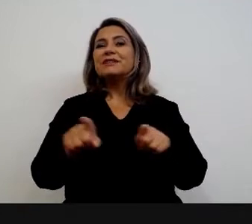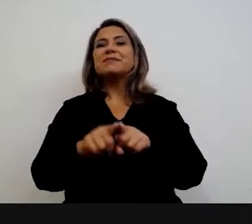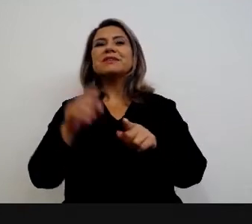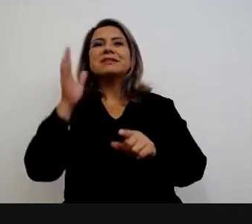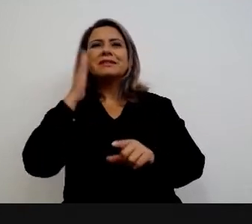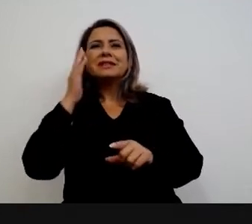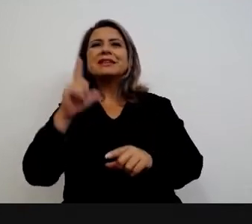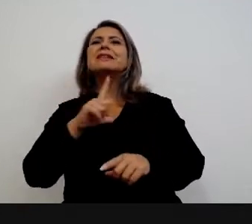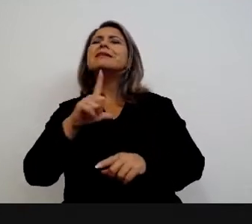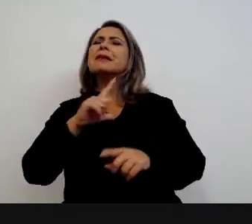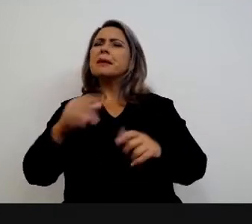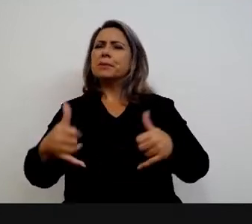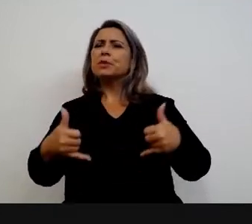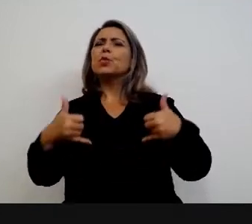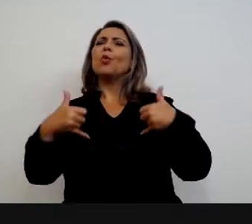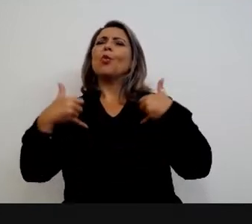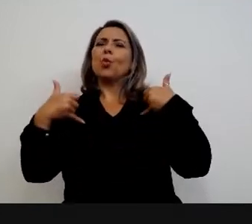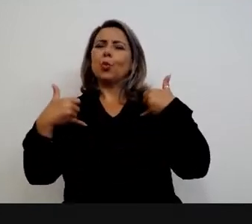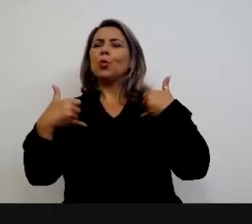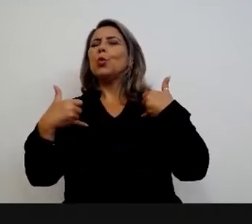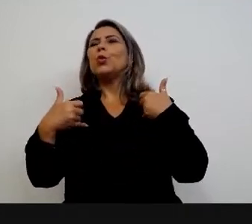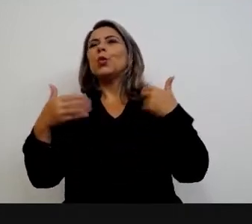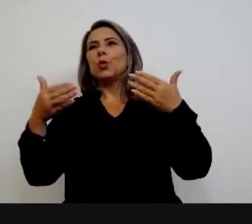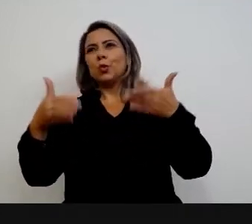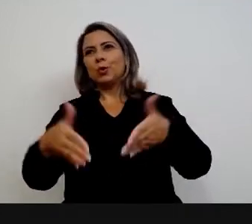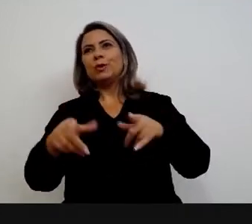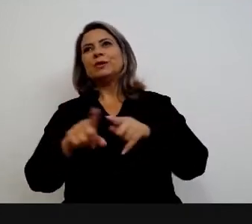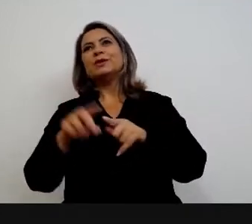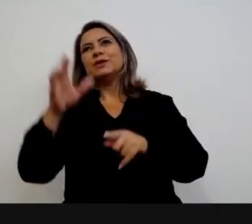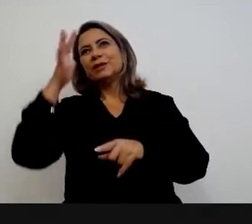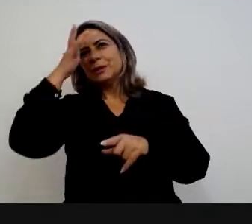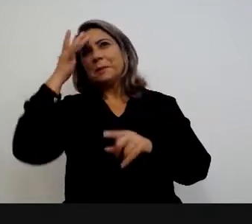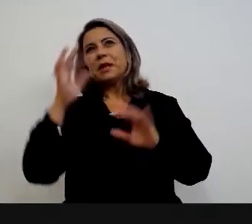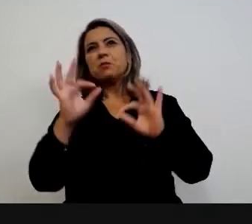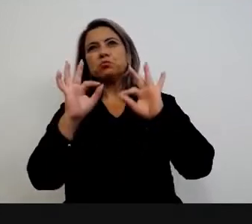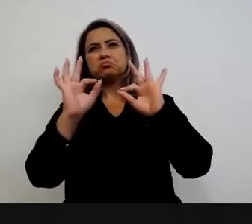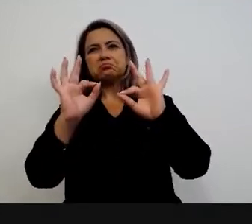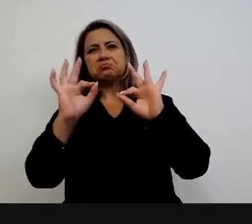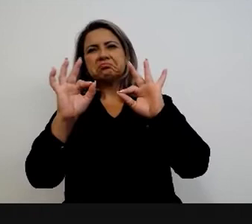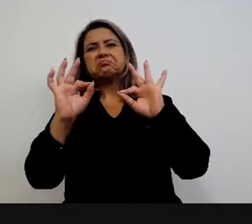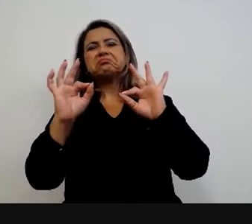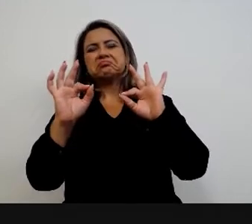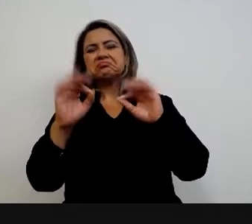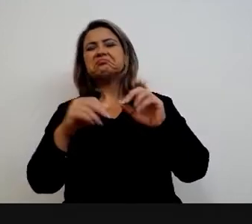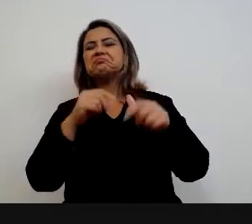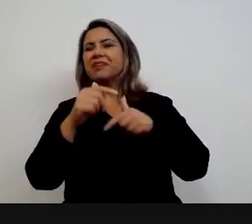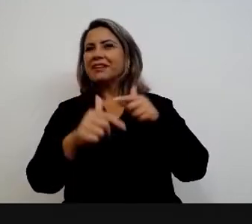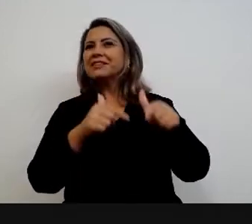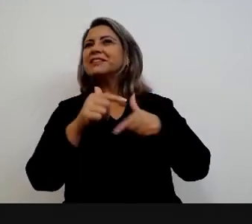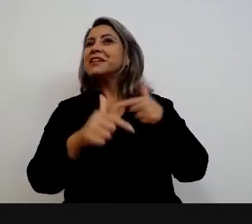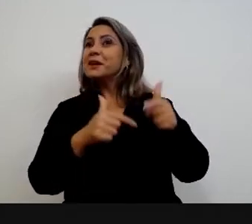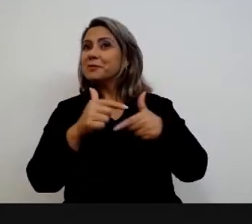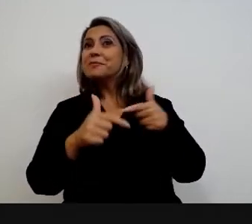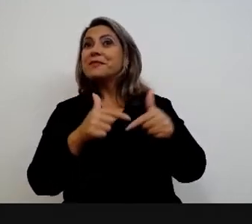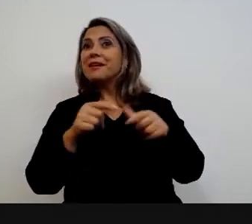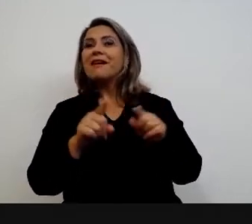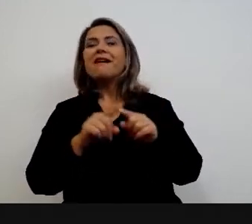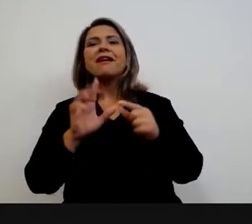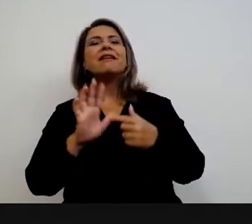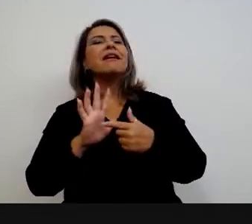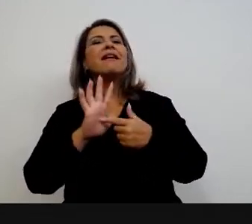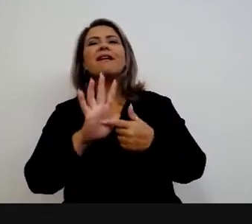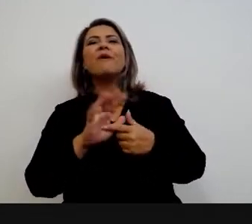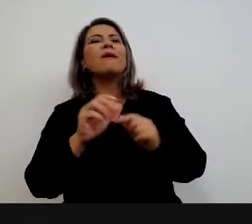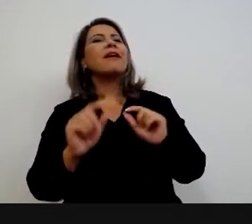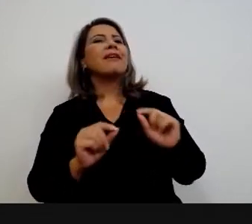e nós sempre temos orgulho em dizer que nós temos um quadro de pessoal de excelência. E isso se deve, em grande